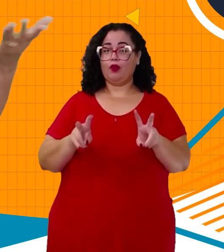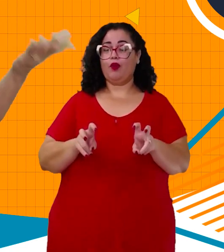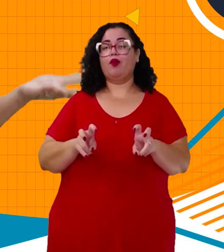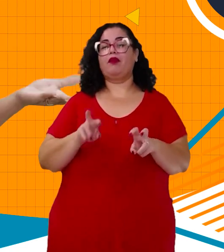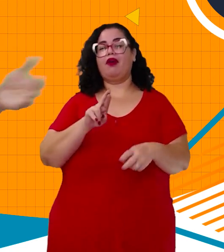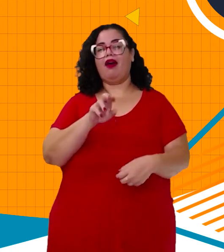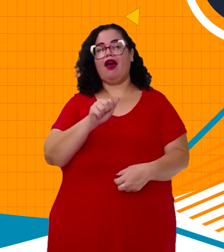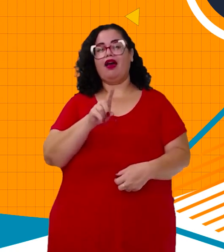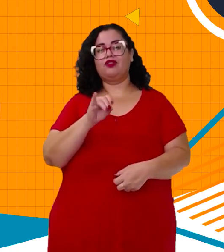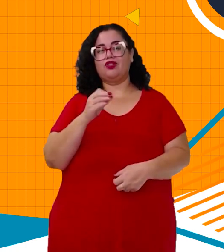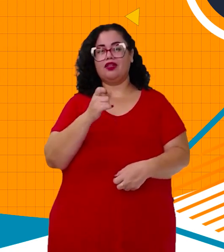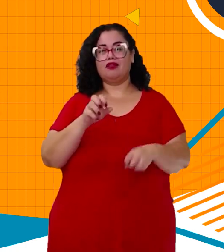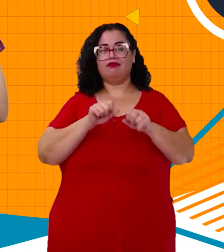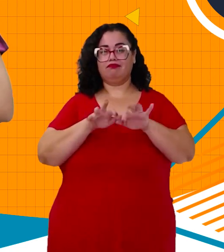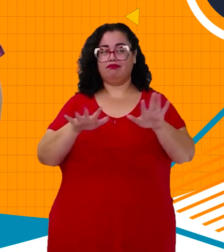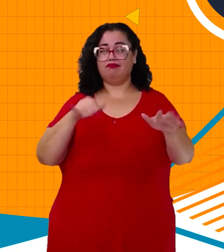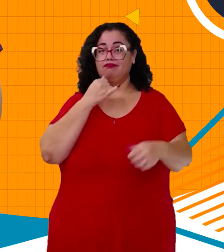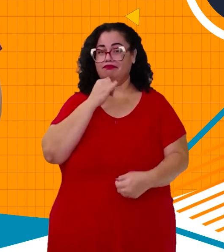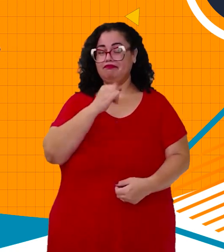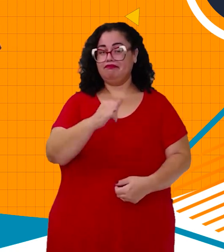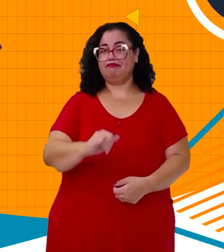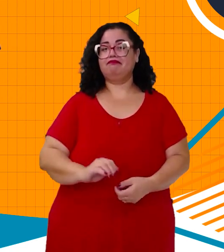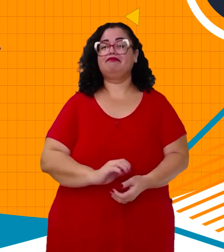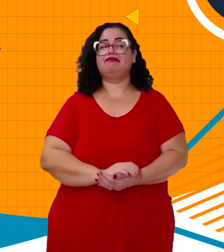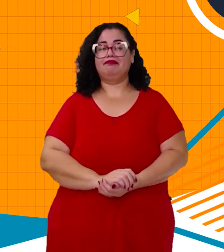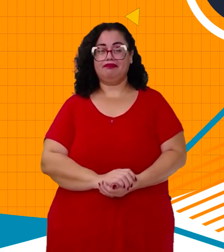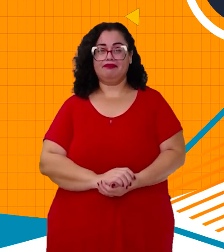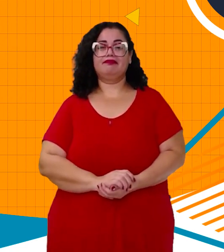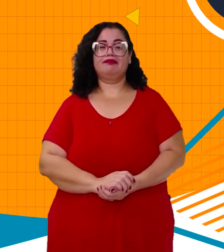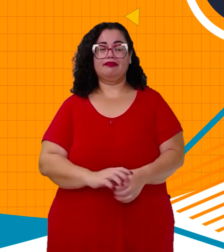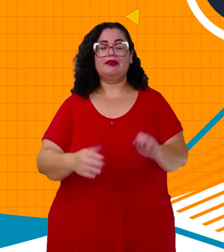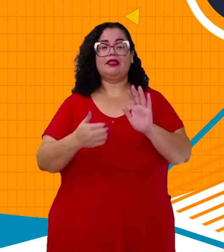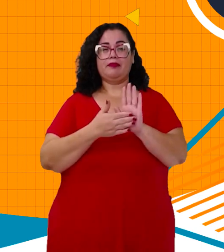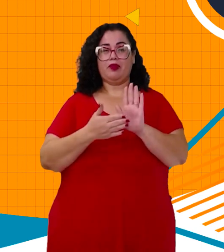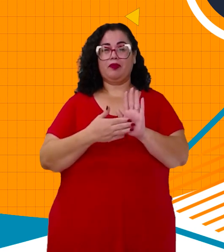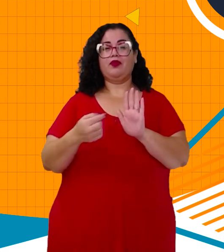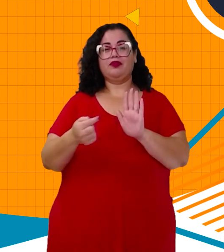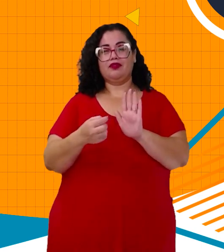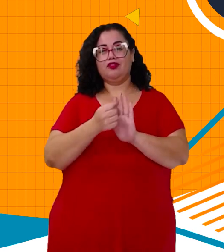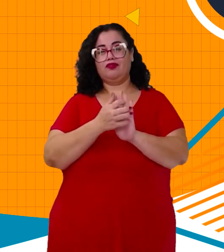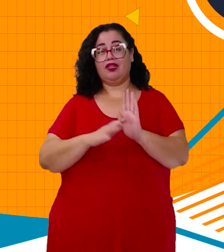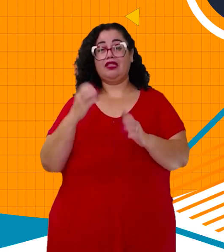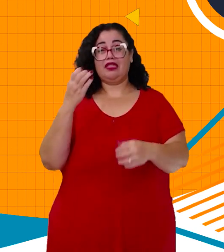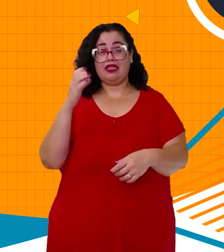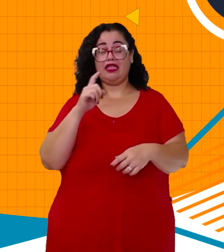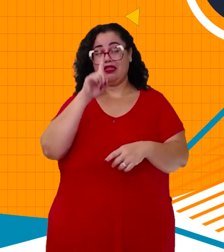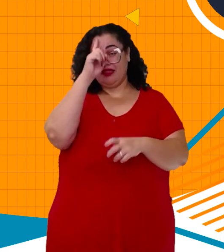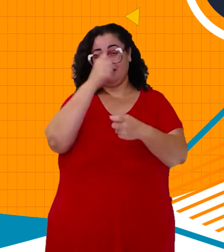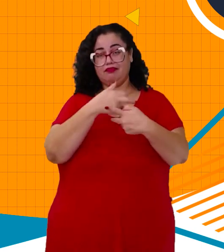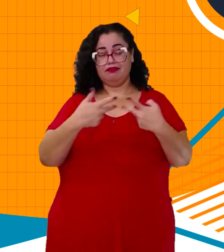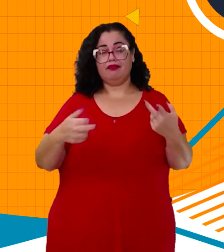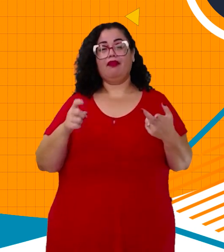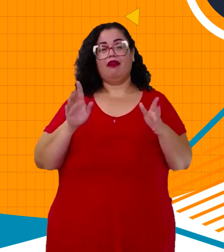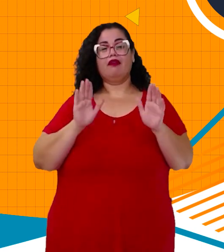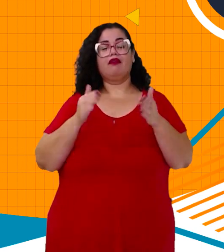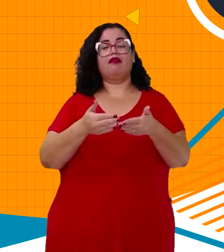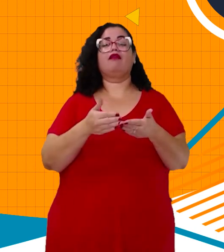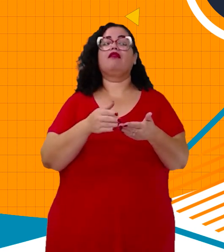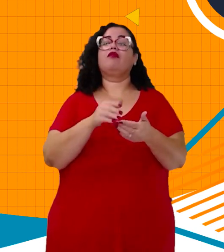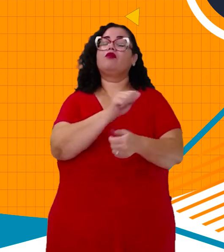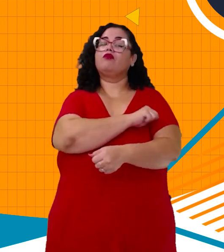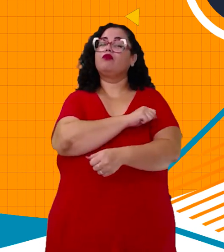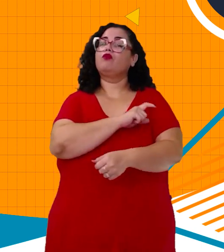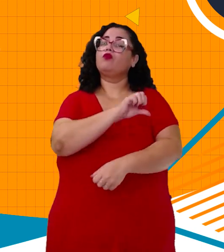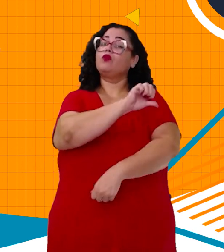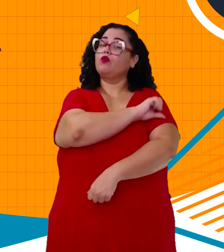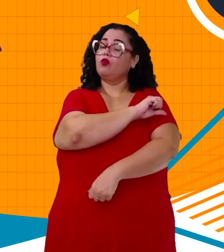radiação eletromagnética. Essa proposta de atividade de Ciências da Natureza é destinada aos estudantes